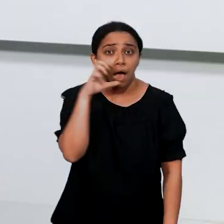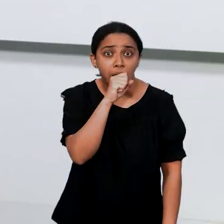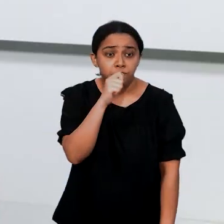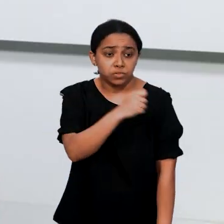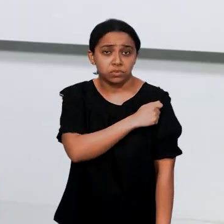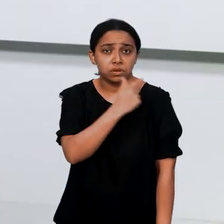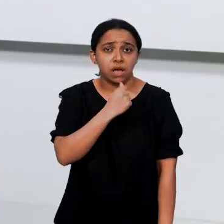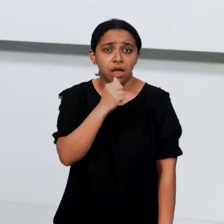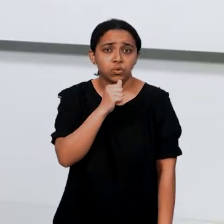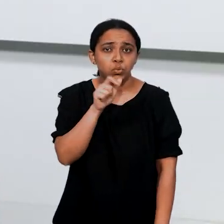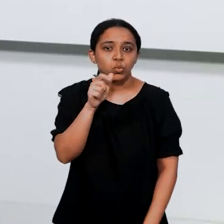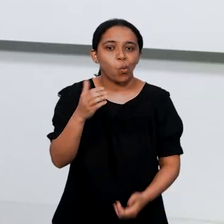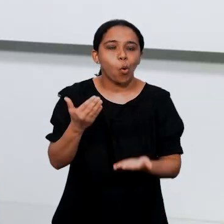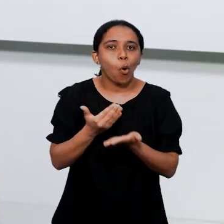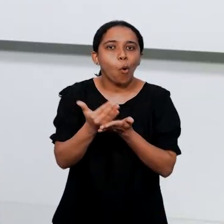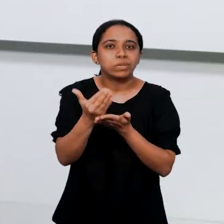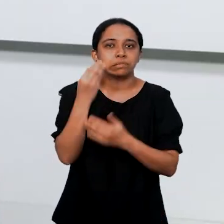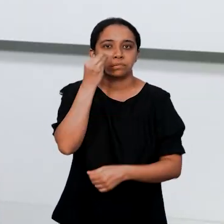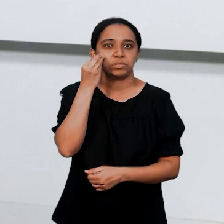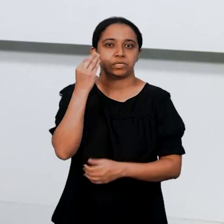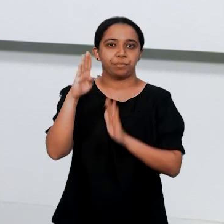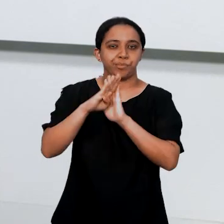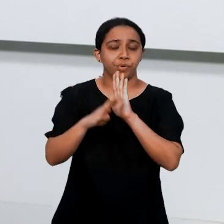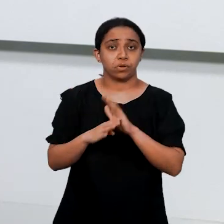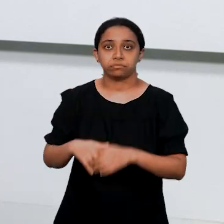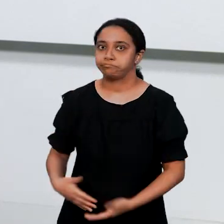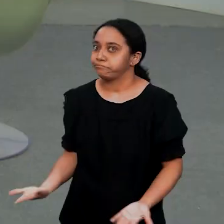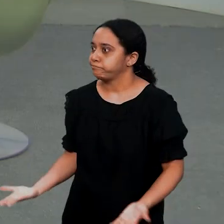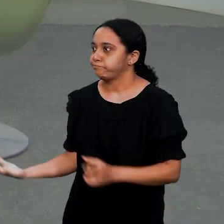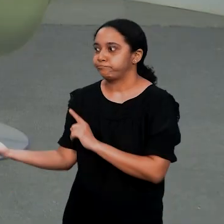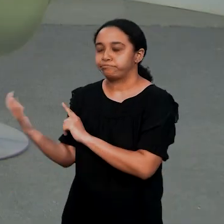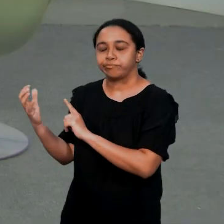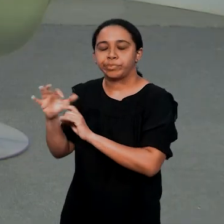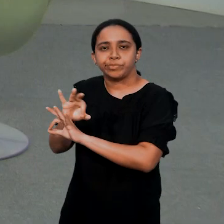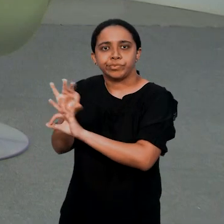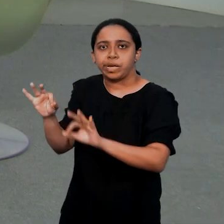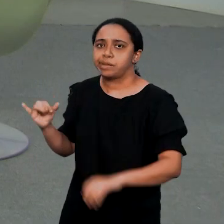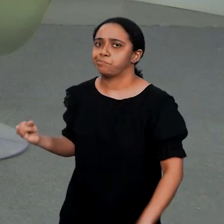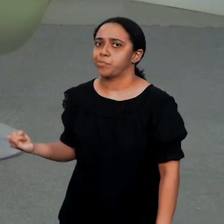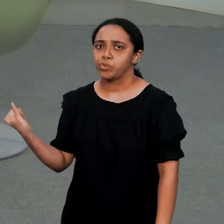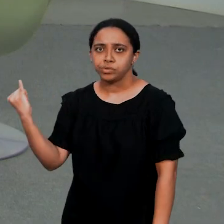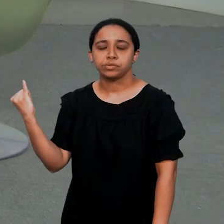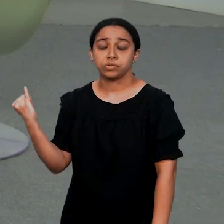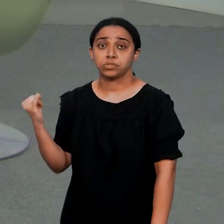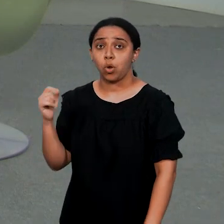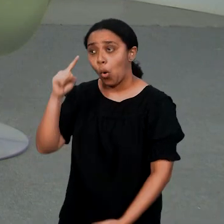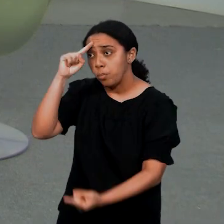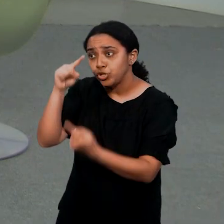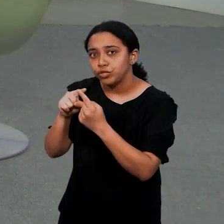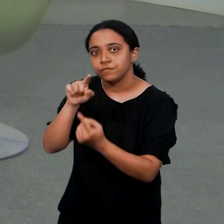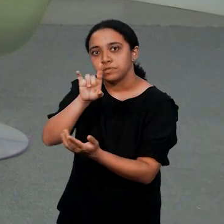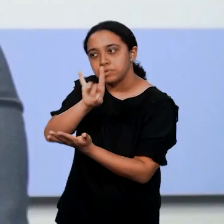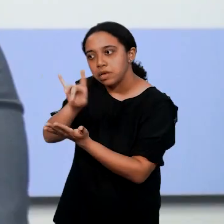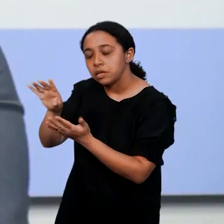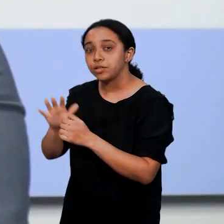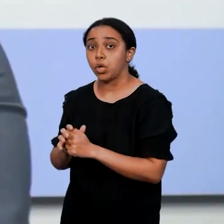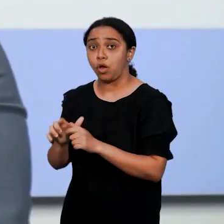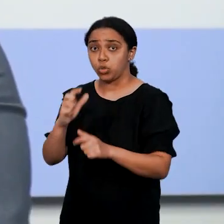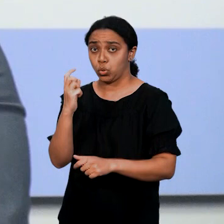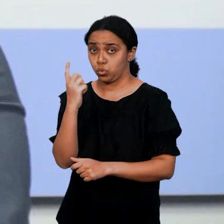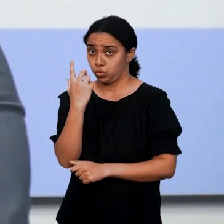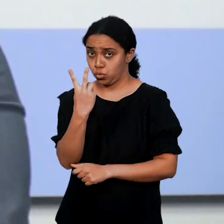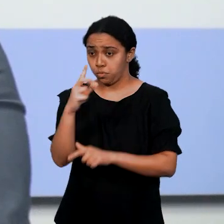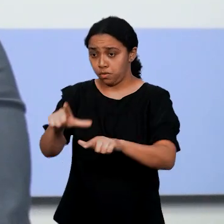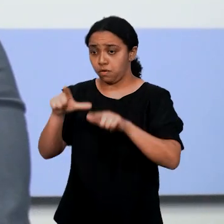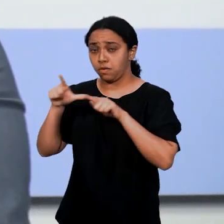importância imediata para o aluno, né, ao entrar num programa desse? É um grande impacto. Cada programa tem um objetivo, na